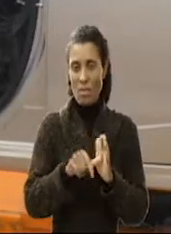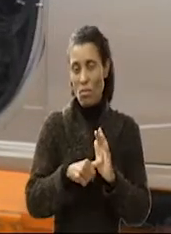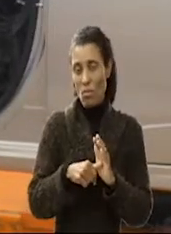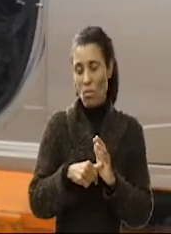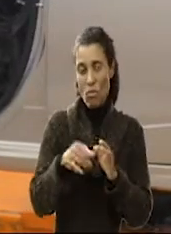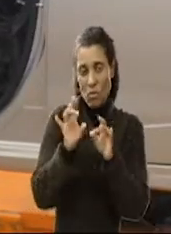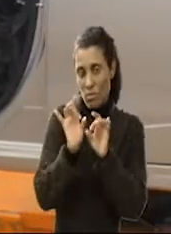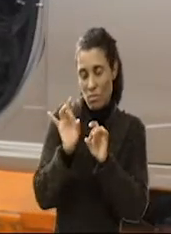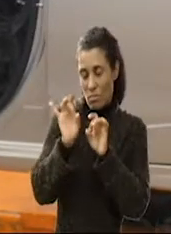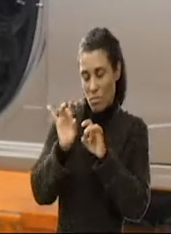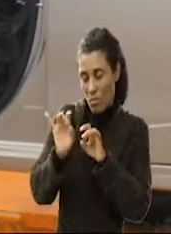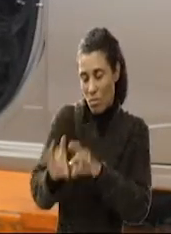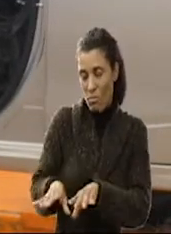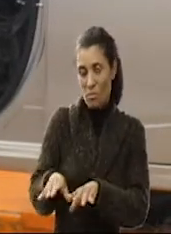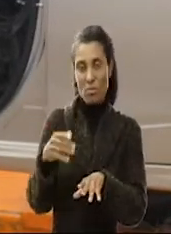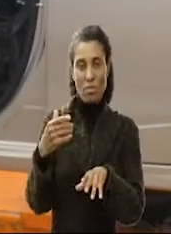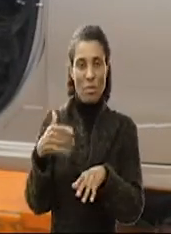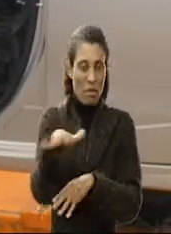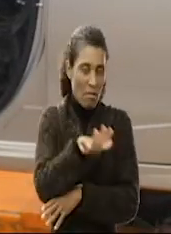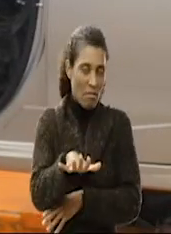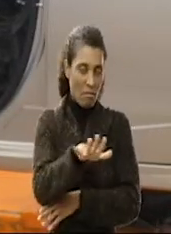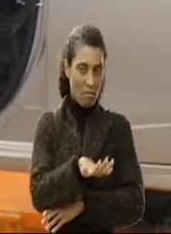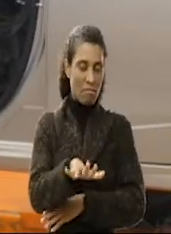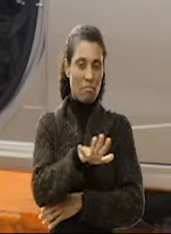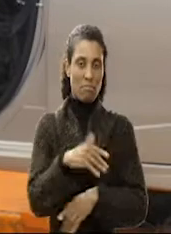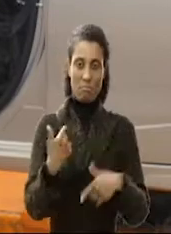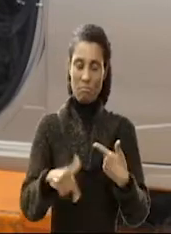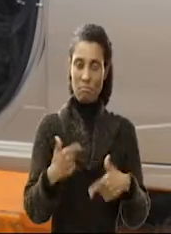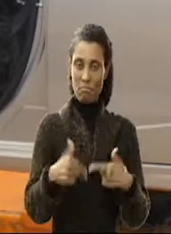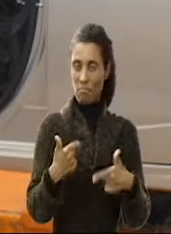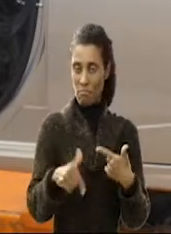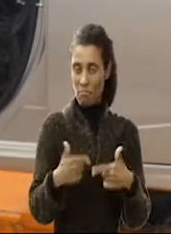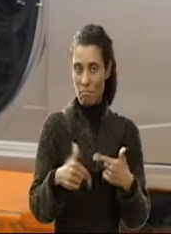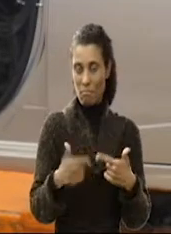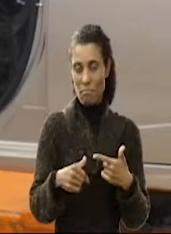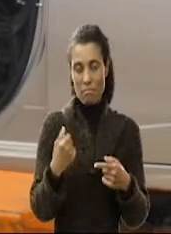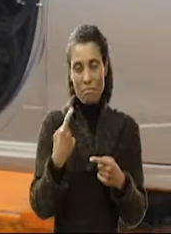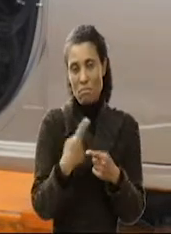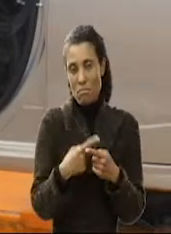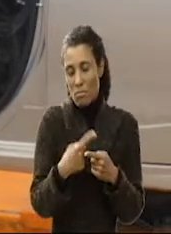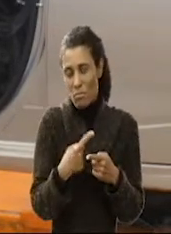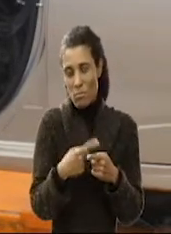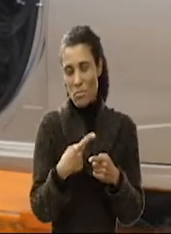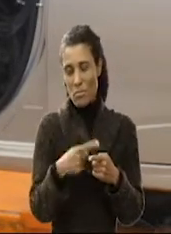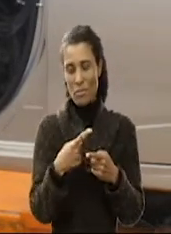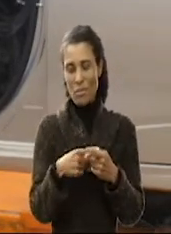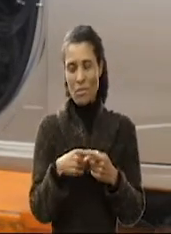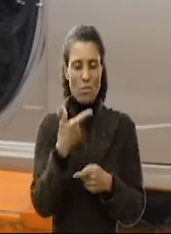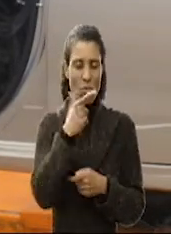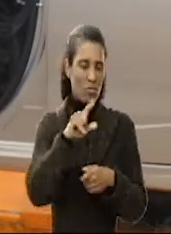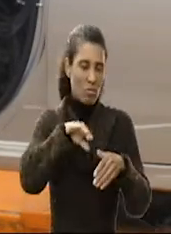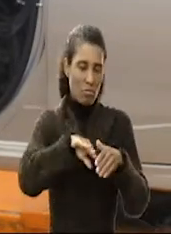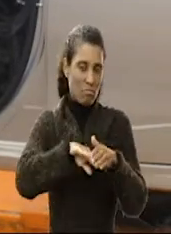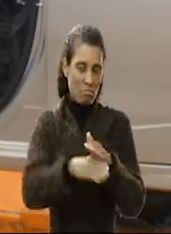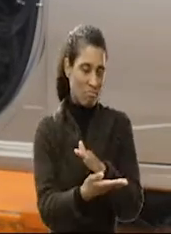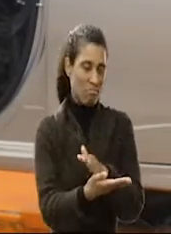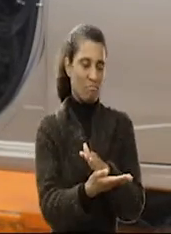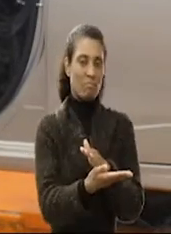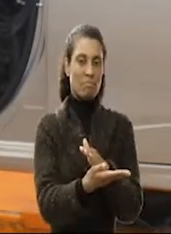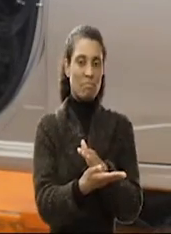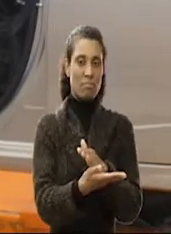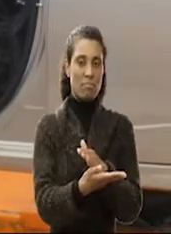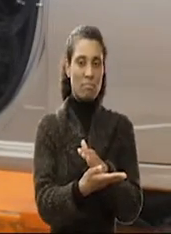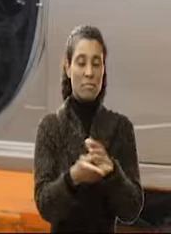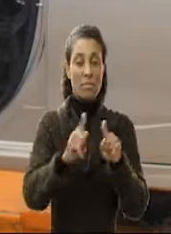com o tempo saindo desse ramo por simplesmente não ter me adaptado aqui,